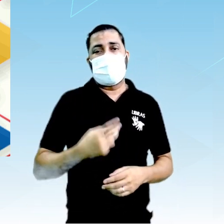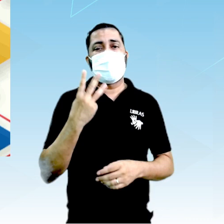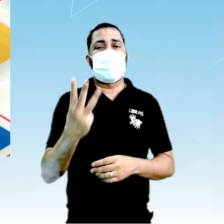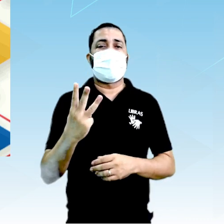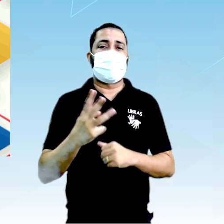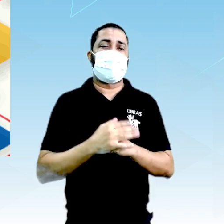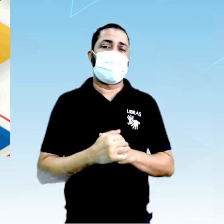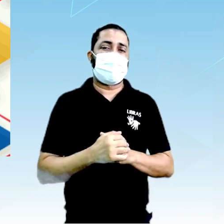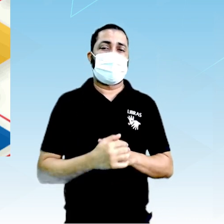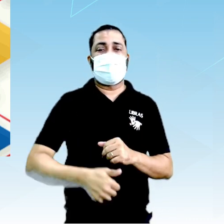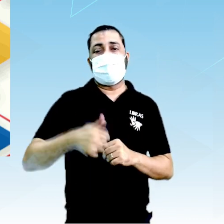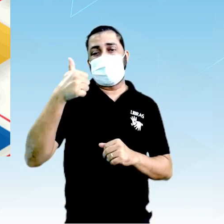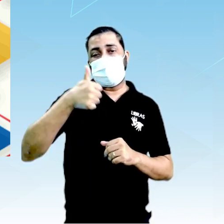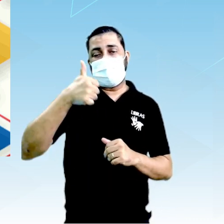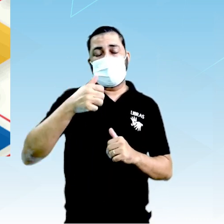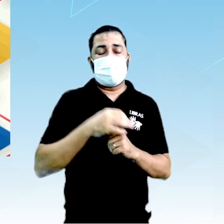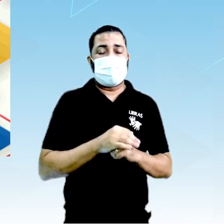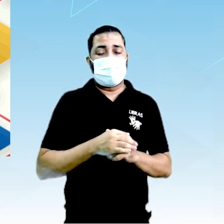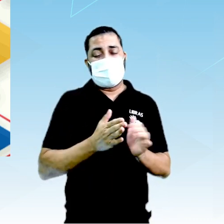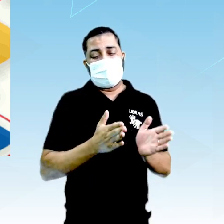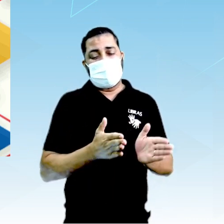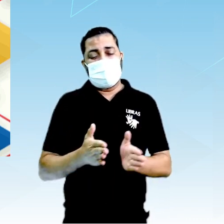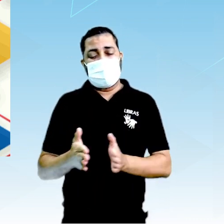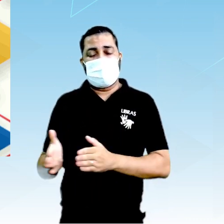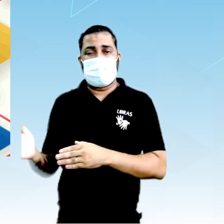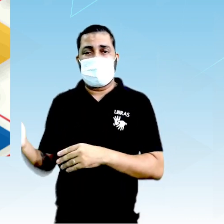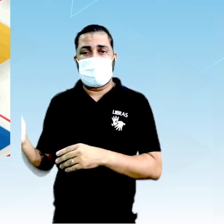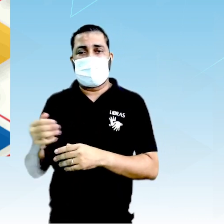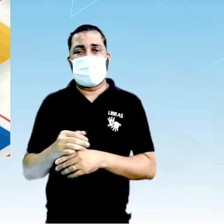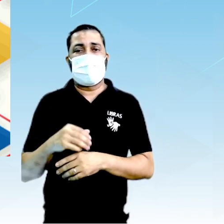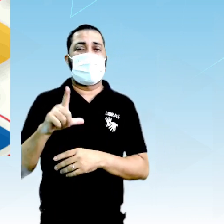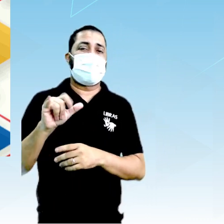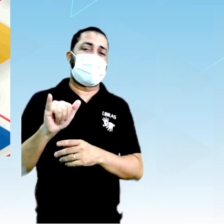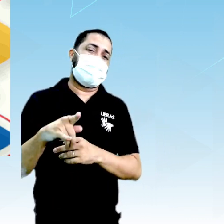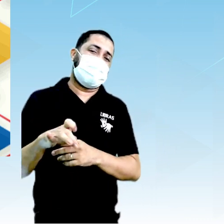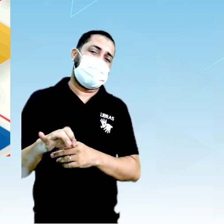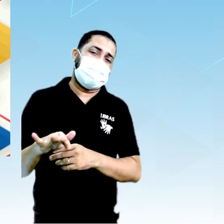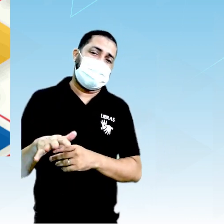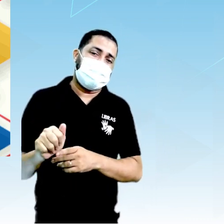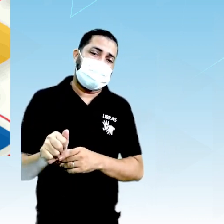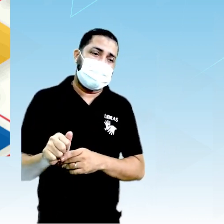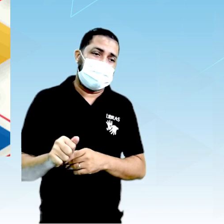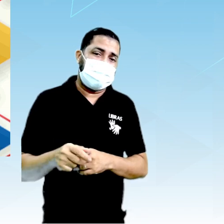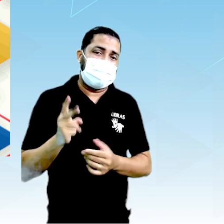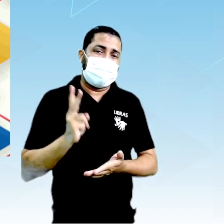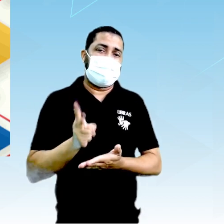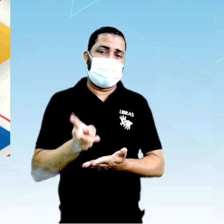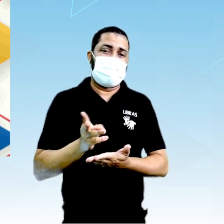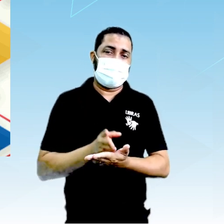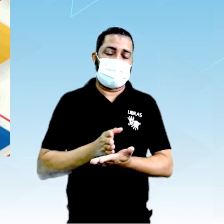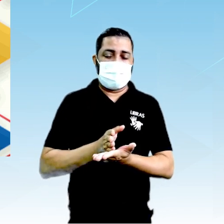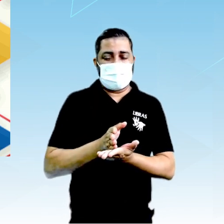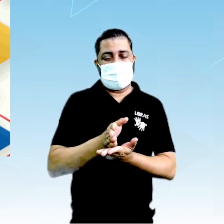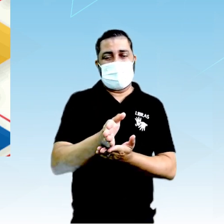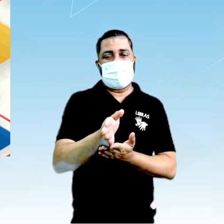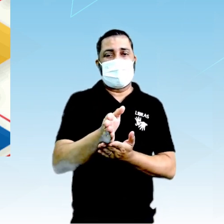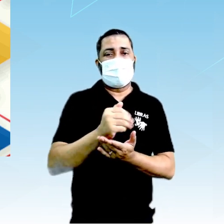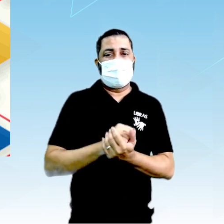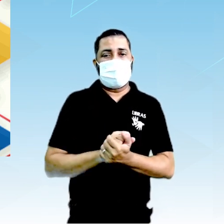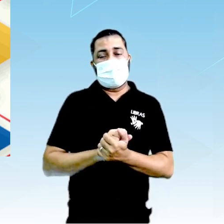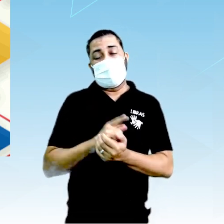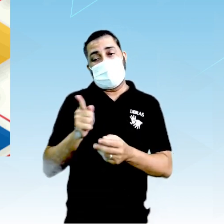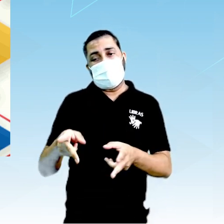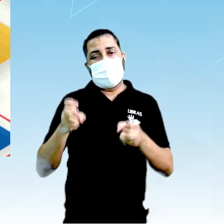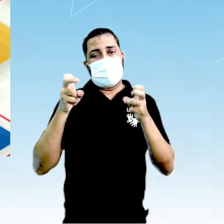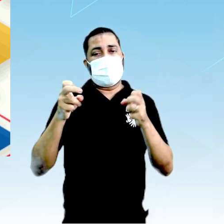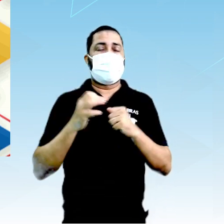comportamentos. Primeiro, trajetória linear, ele sempre se desloca em linha reta, pelo menos foi o que